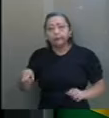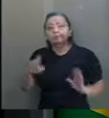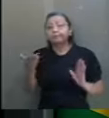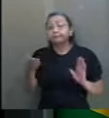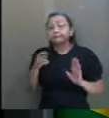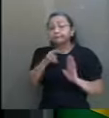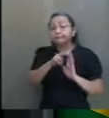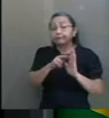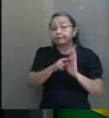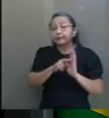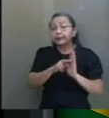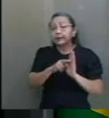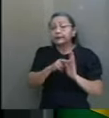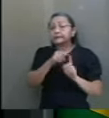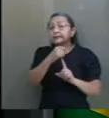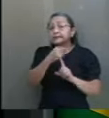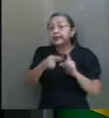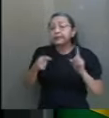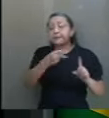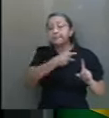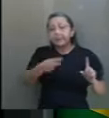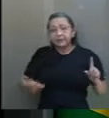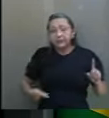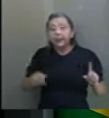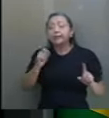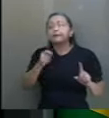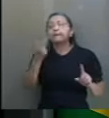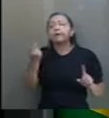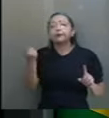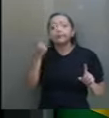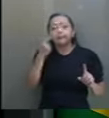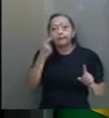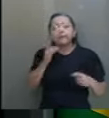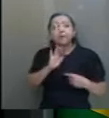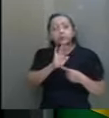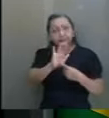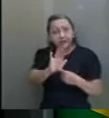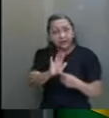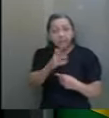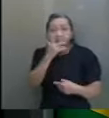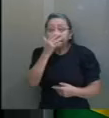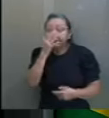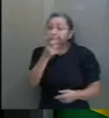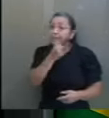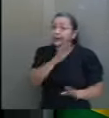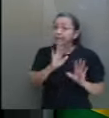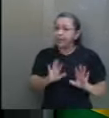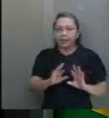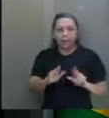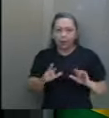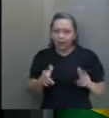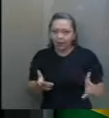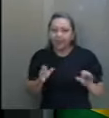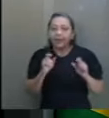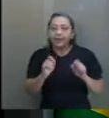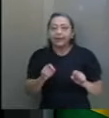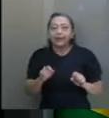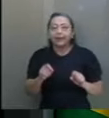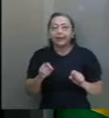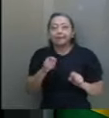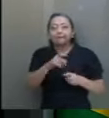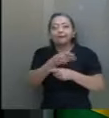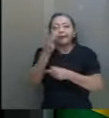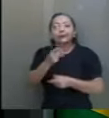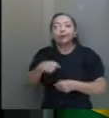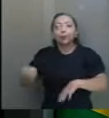semipresidencialista que foi colocado lá, parece piada, mas não é, que o Supremo